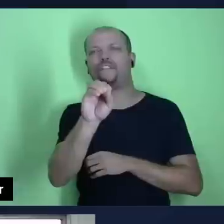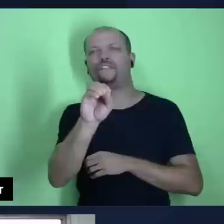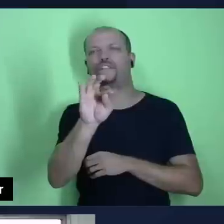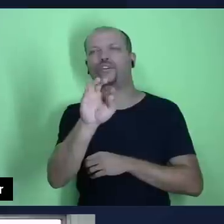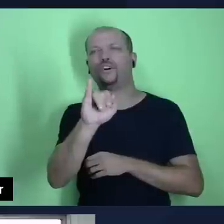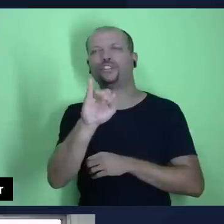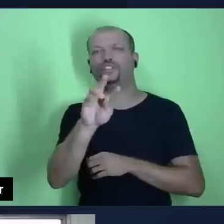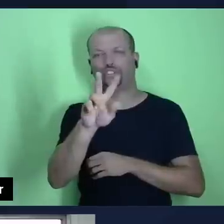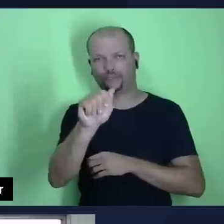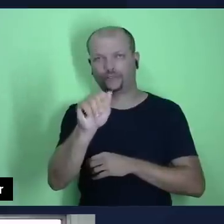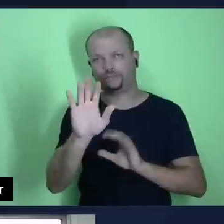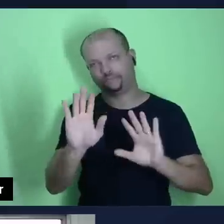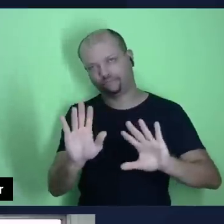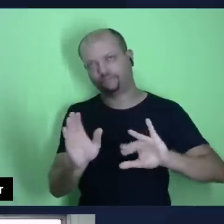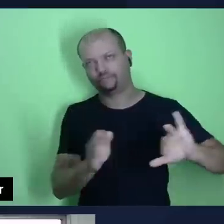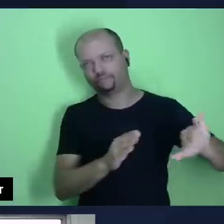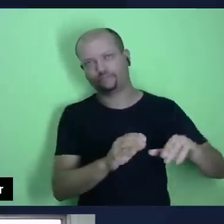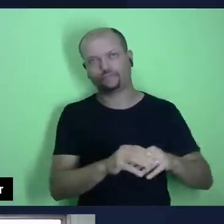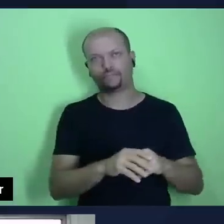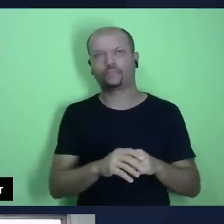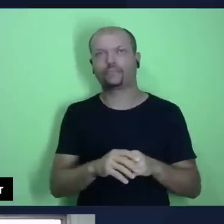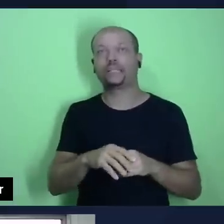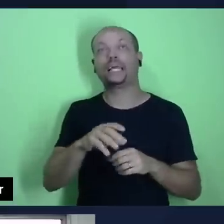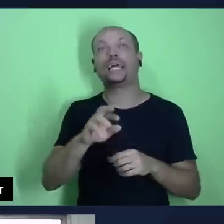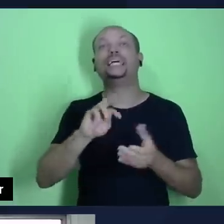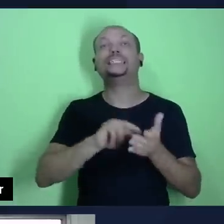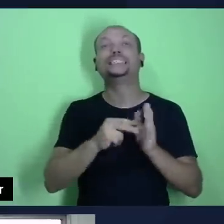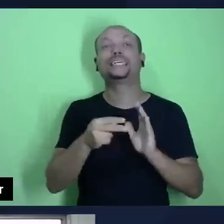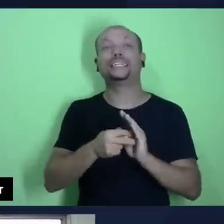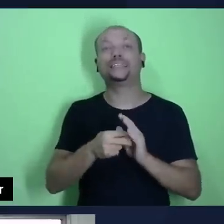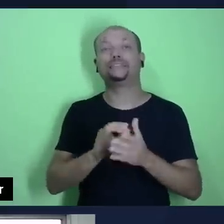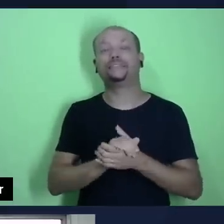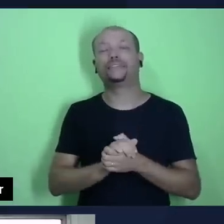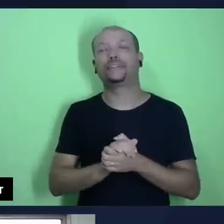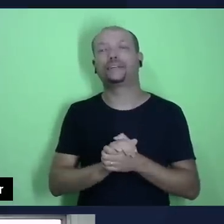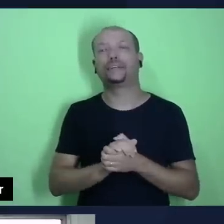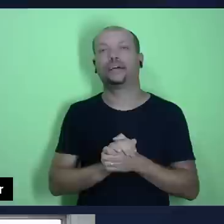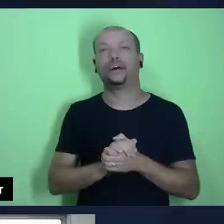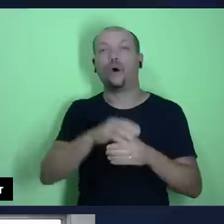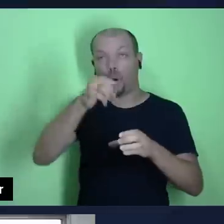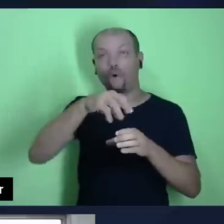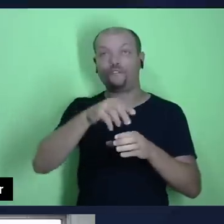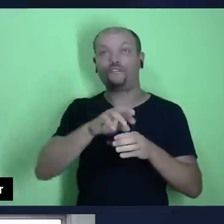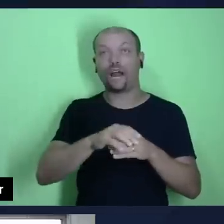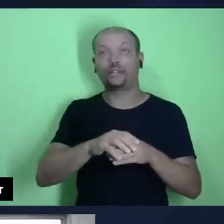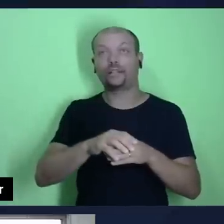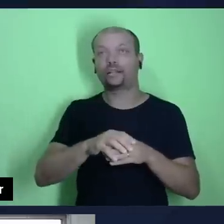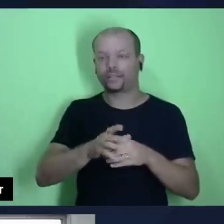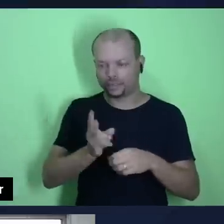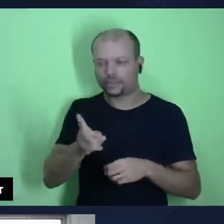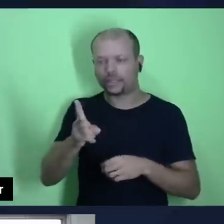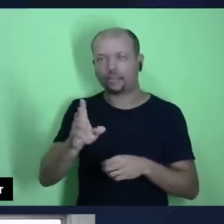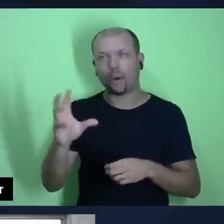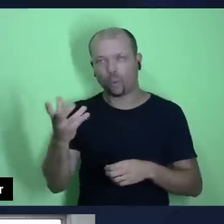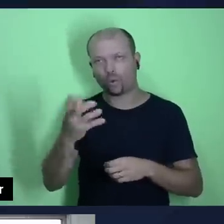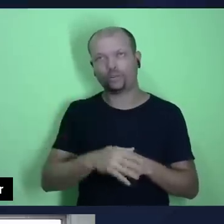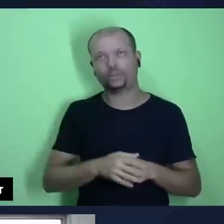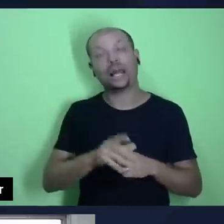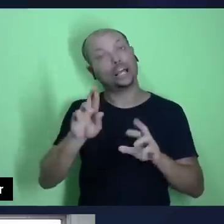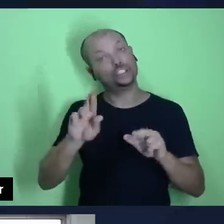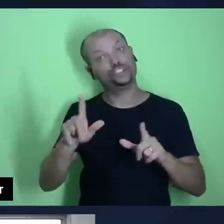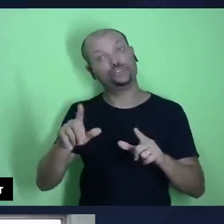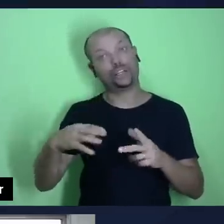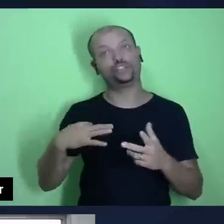assim. Na verdade, é uma oferta regular. Esse é o termo melhor usado. É oferta regular. Diferentemente da oferta voluntária, que ela